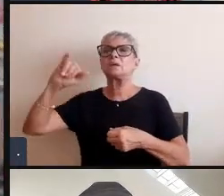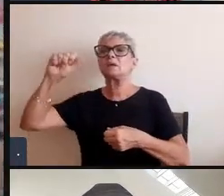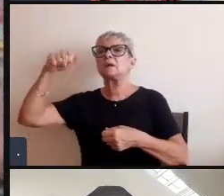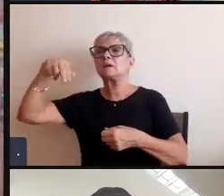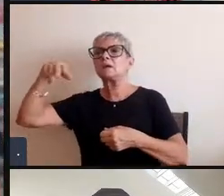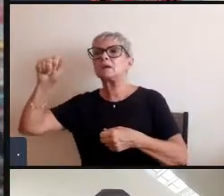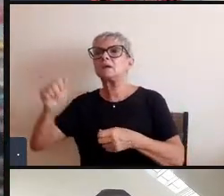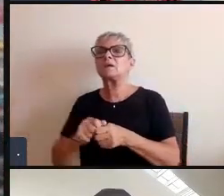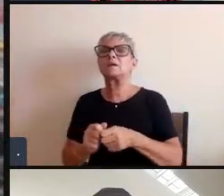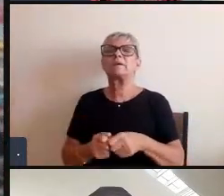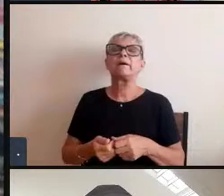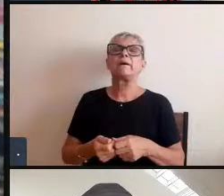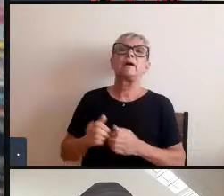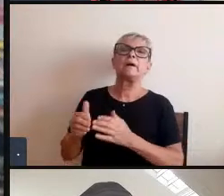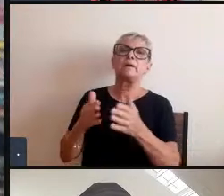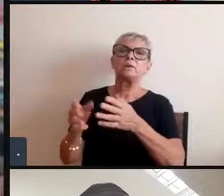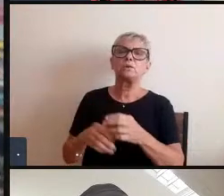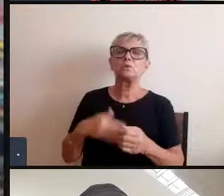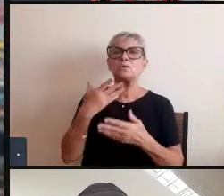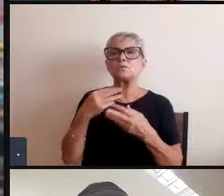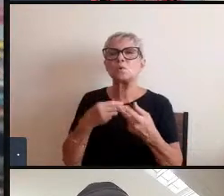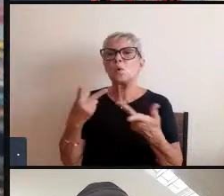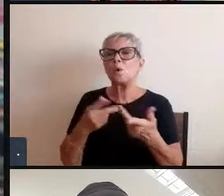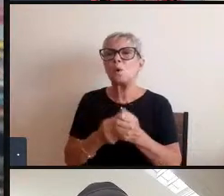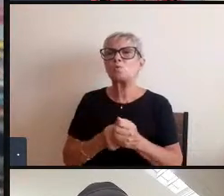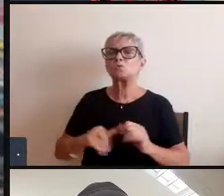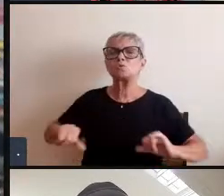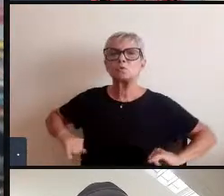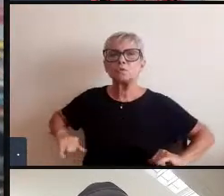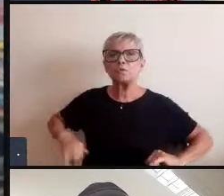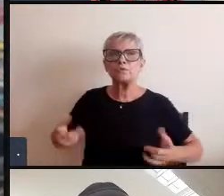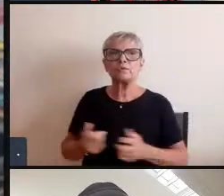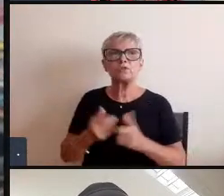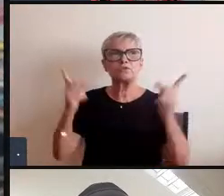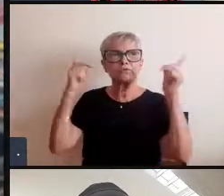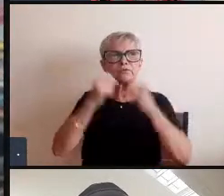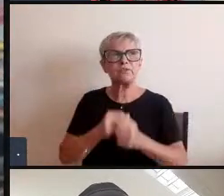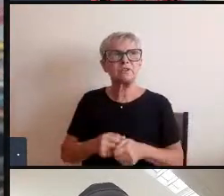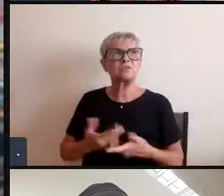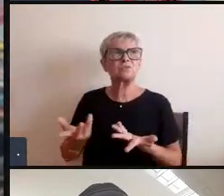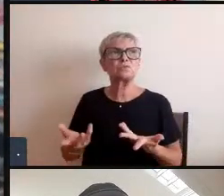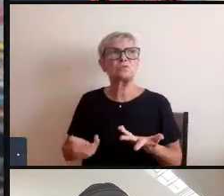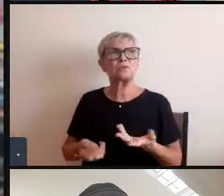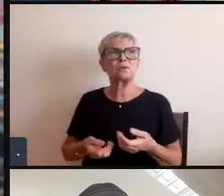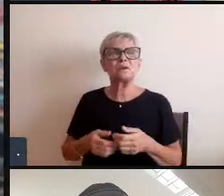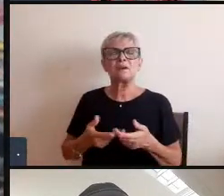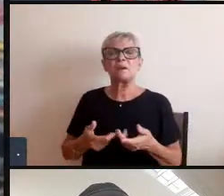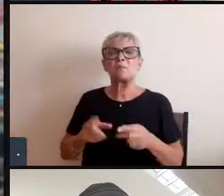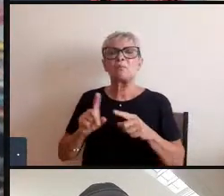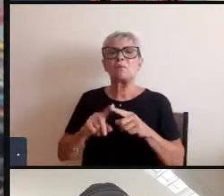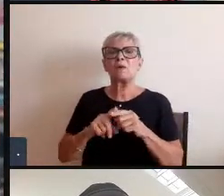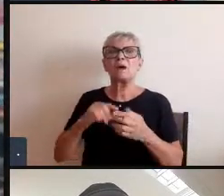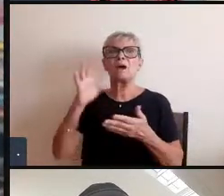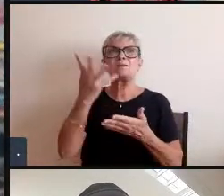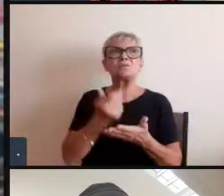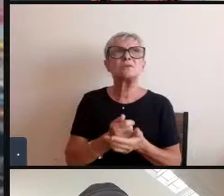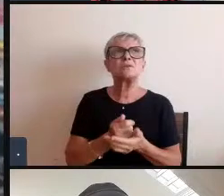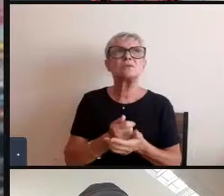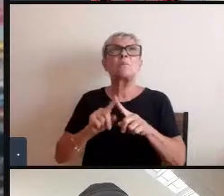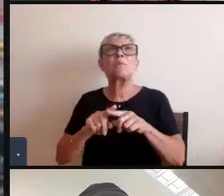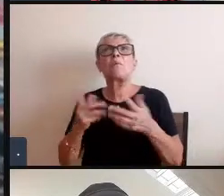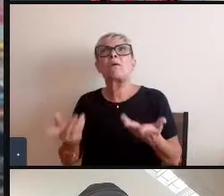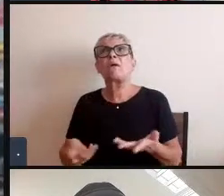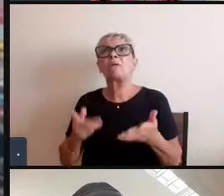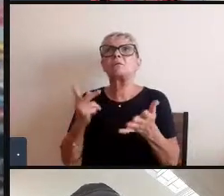Brumadinho etc estão lá sendo feitas de trouxa e os artistas ah mas por que etc etc